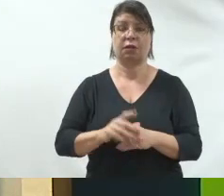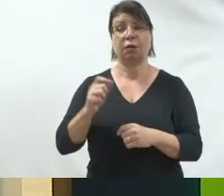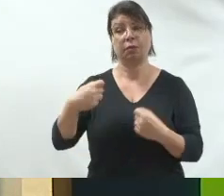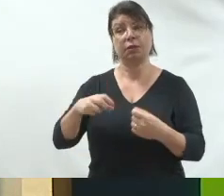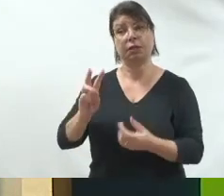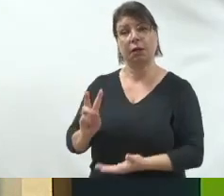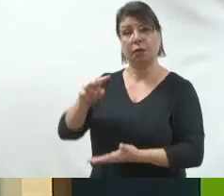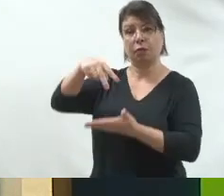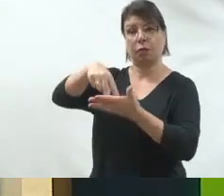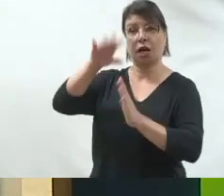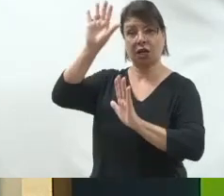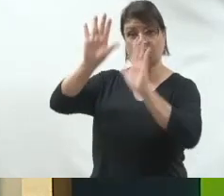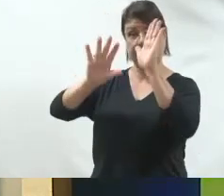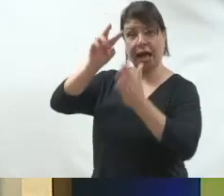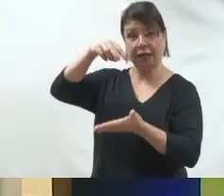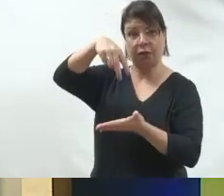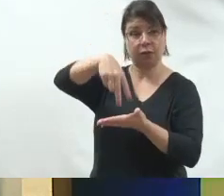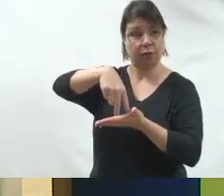você deseja.